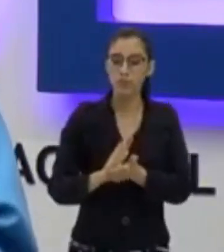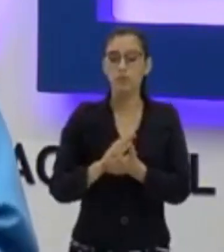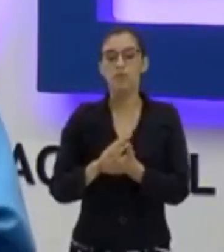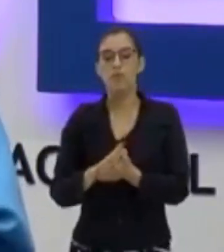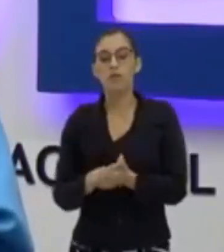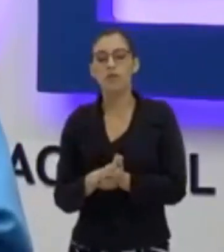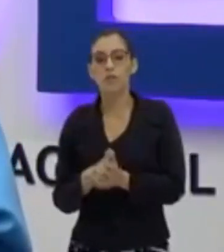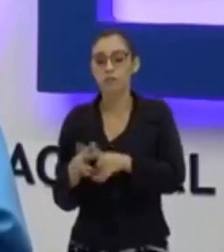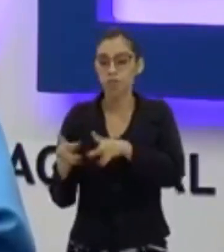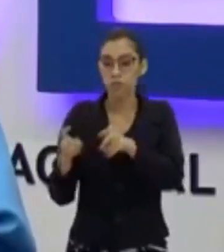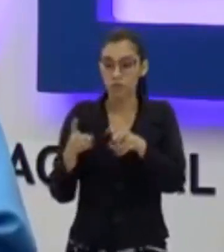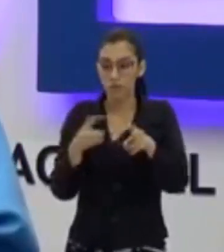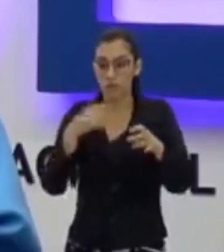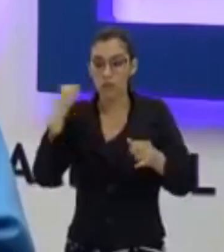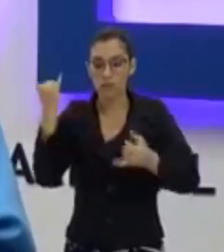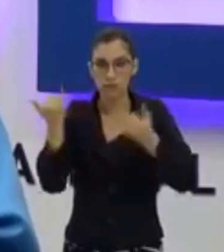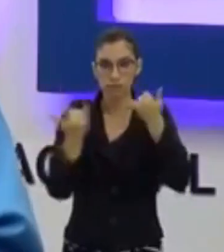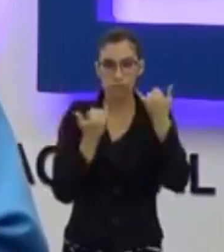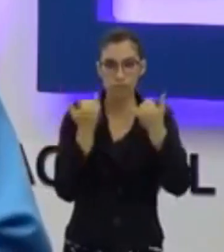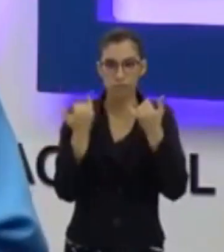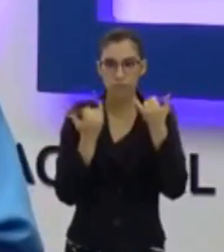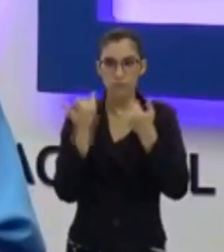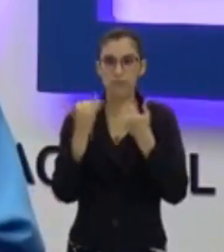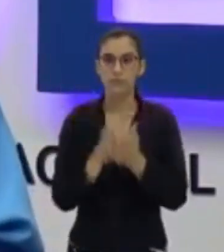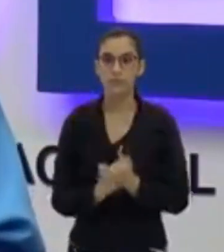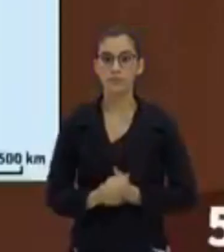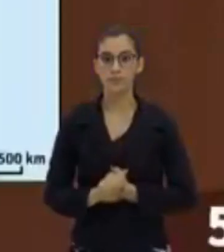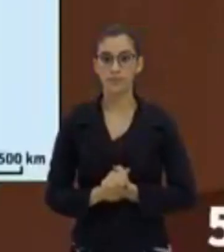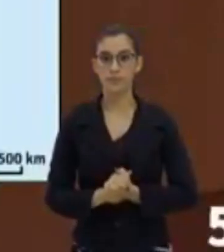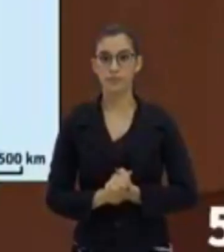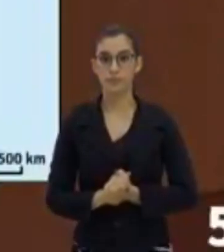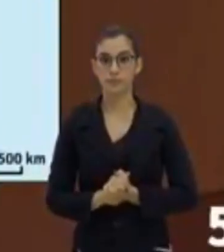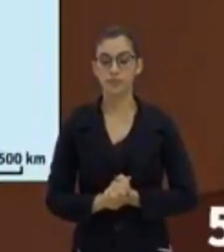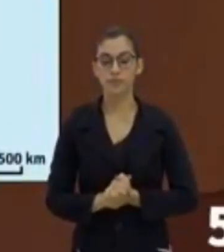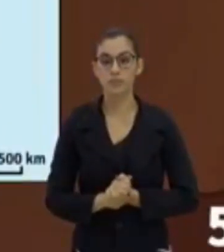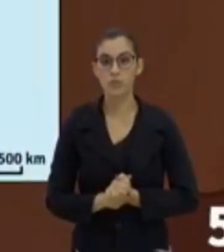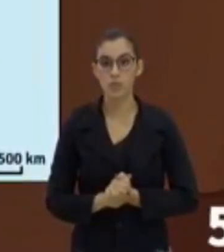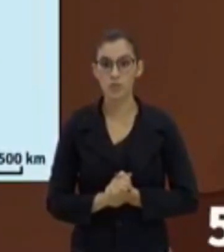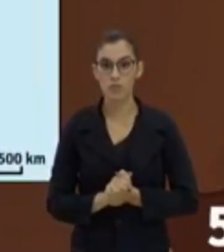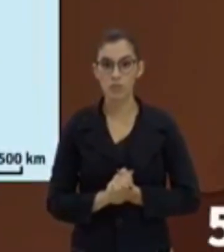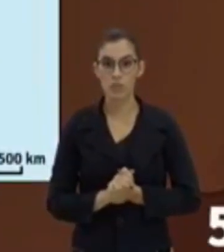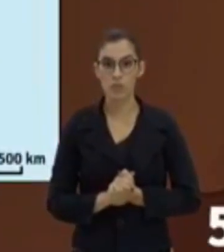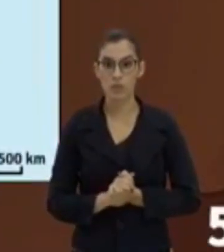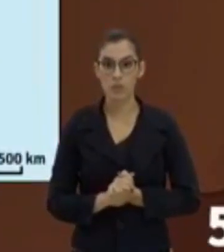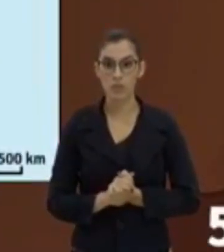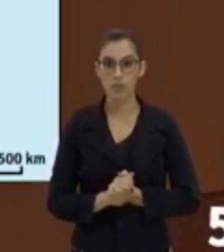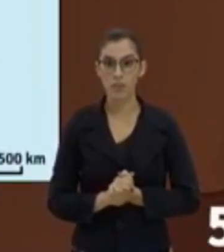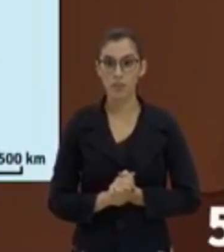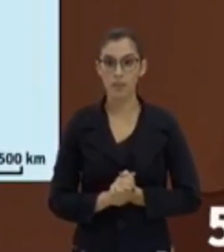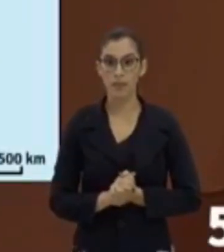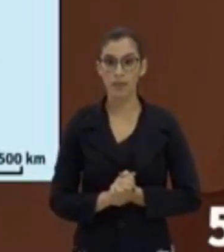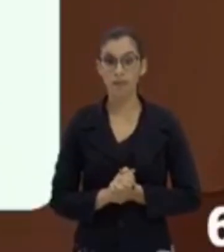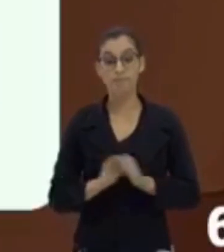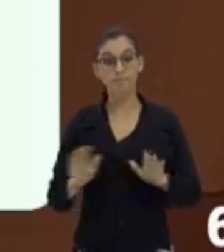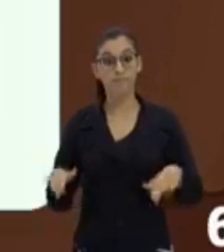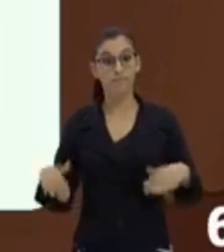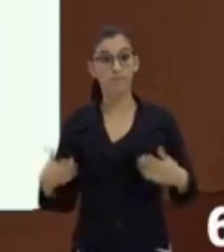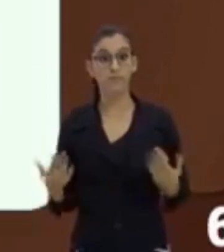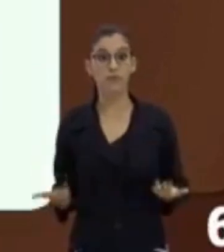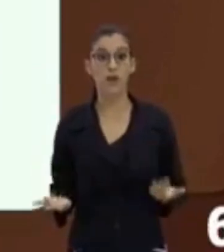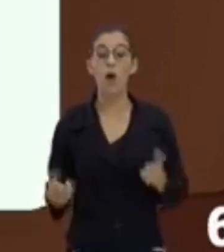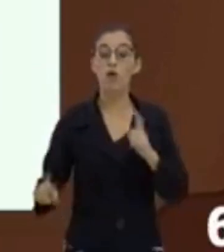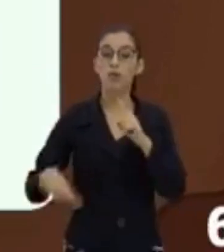as demais informações. Volta comigo aqui para o quadro, novamente. Olha só. Então,